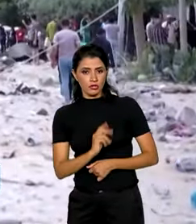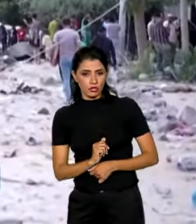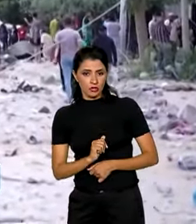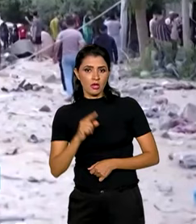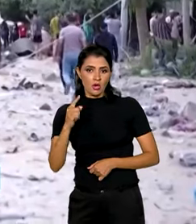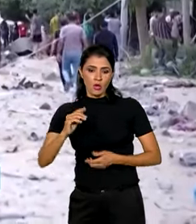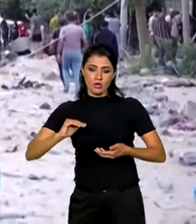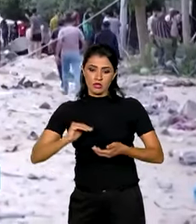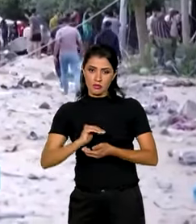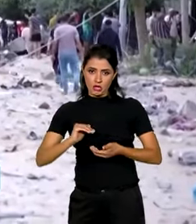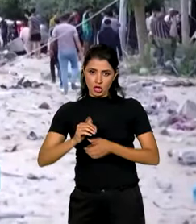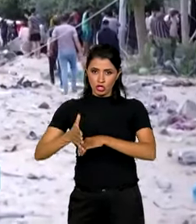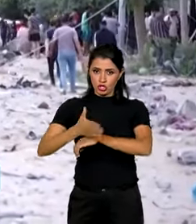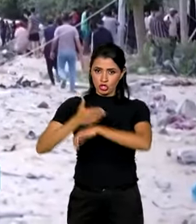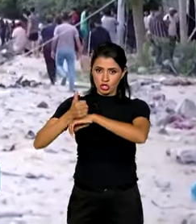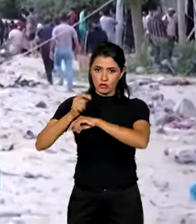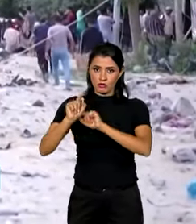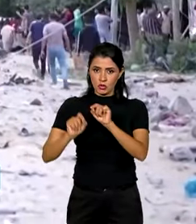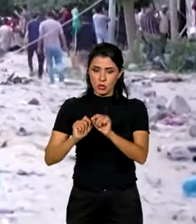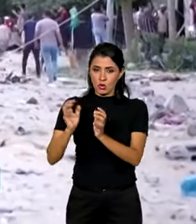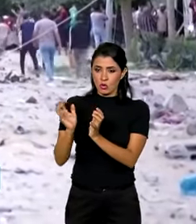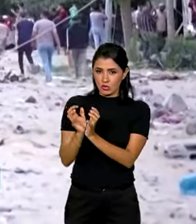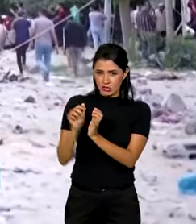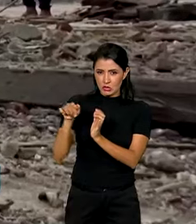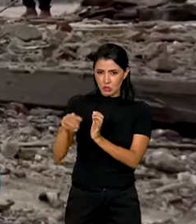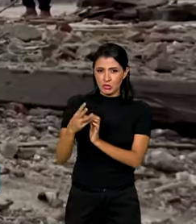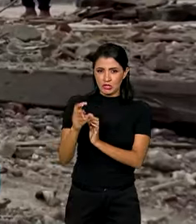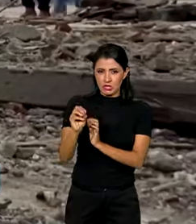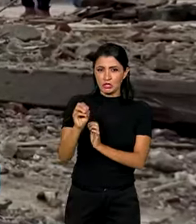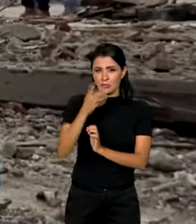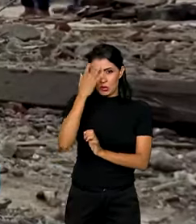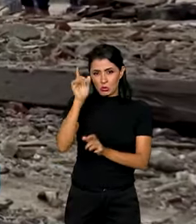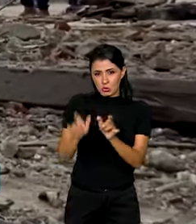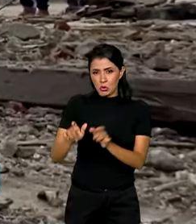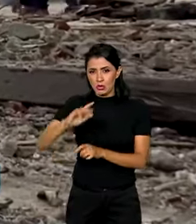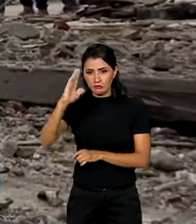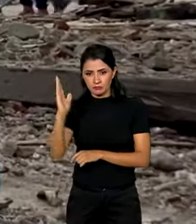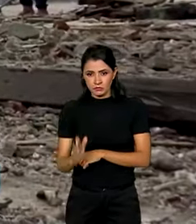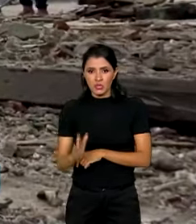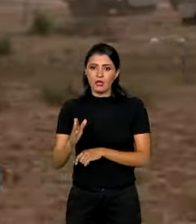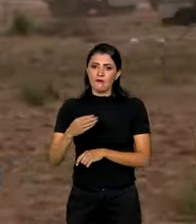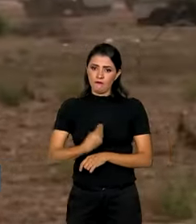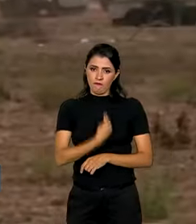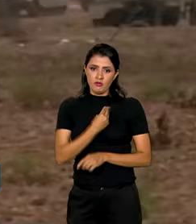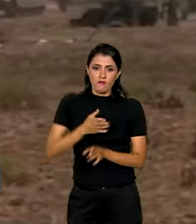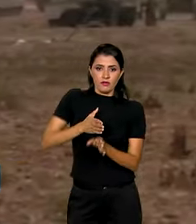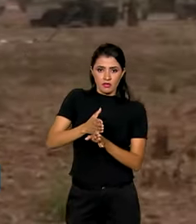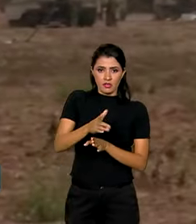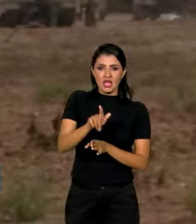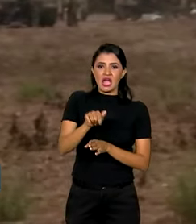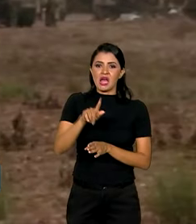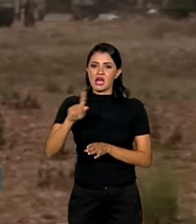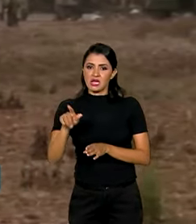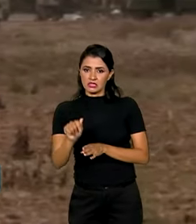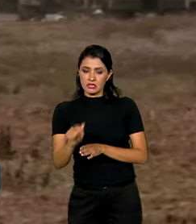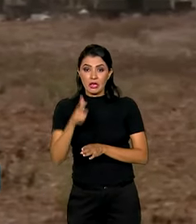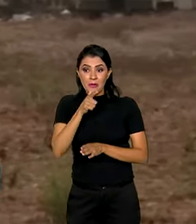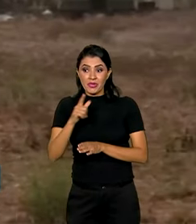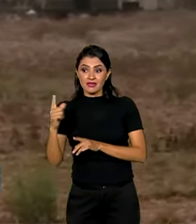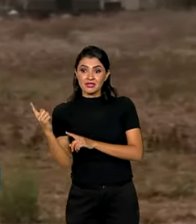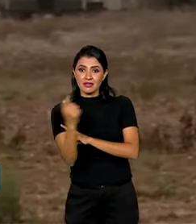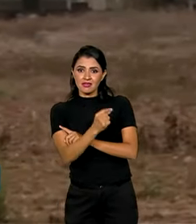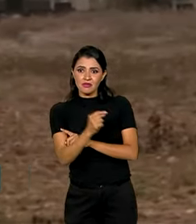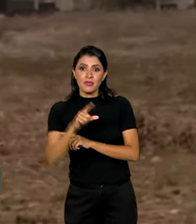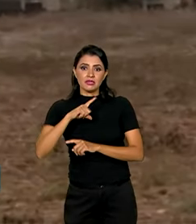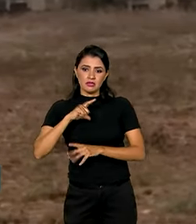com o Itamaraty, um grupo de 30 brasileiros está na faixa de Gaza. Para deixar a região em segurança,